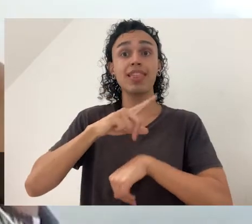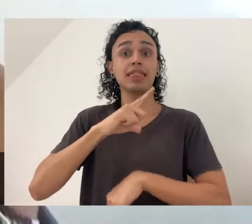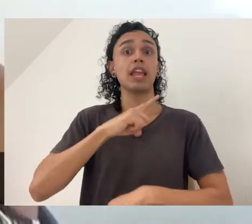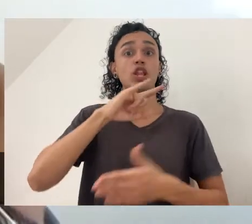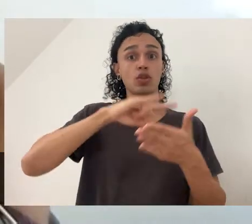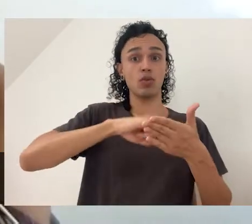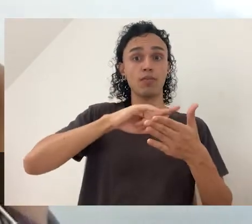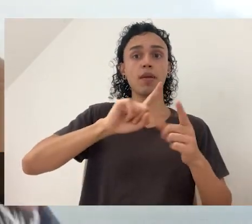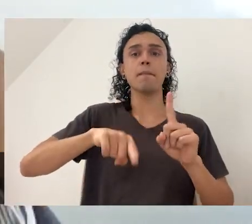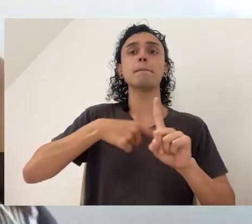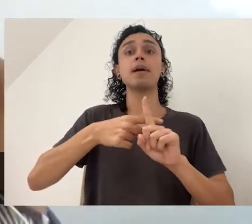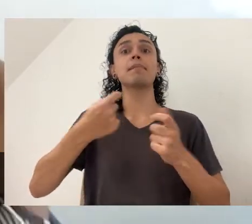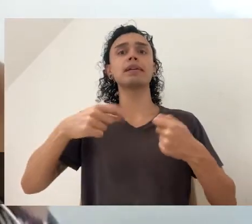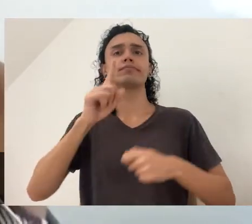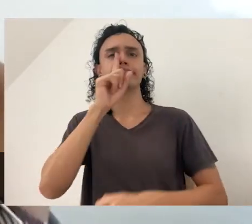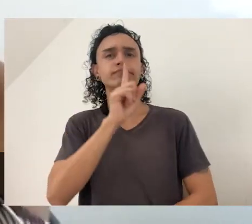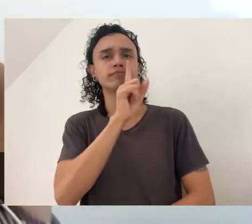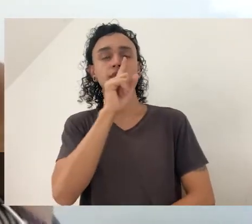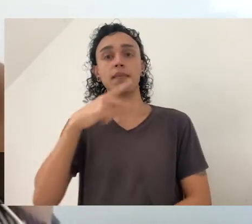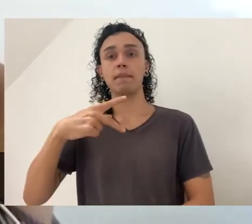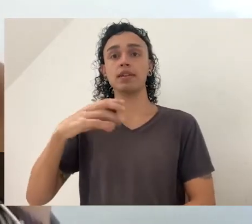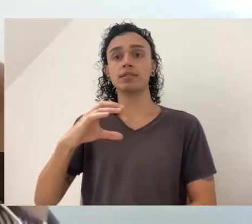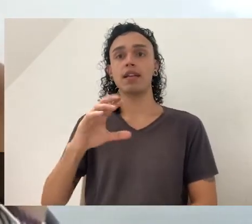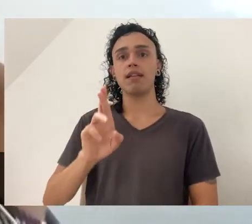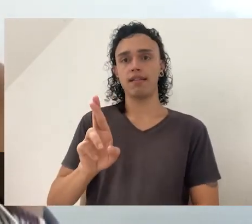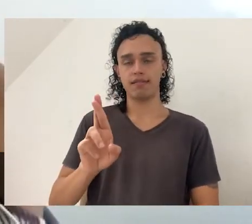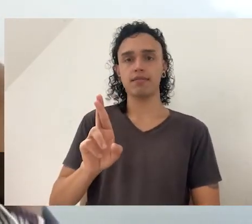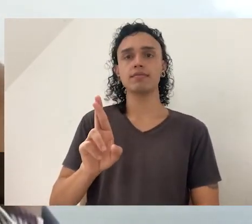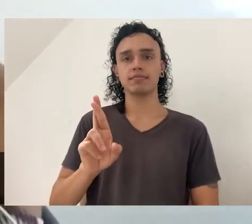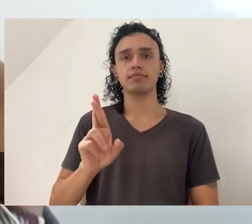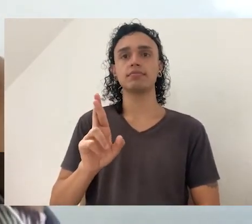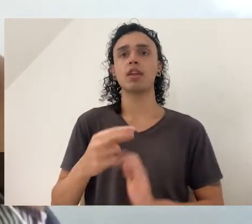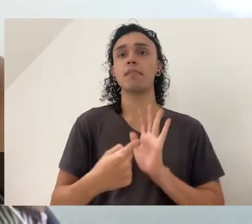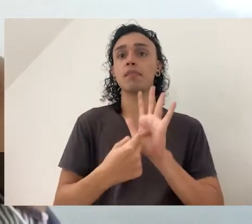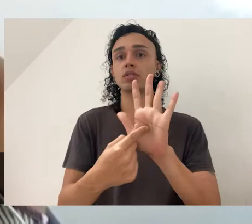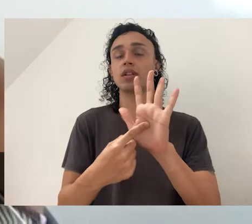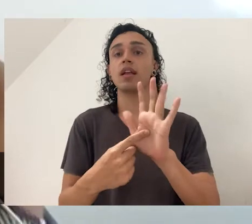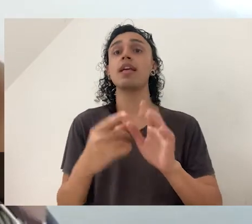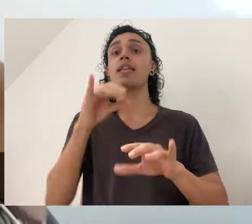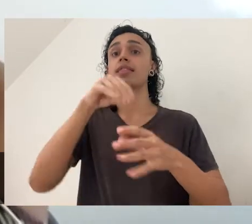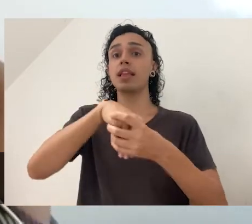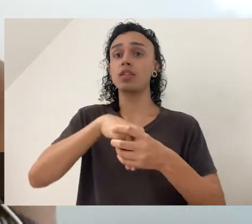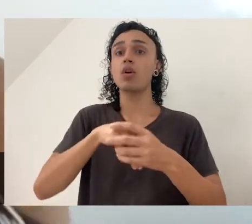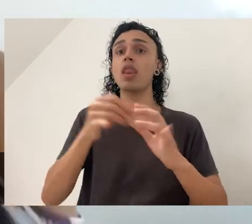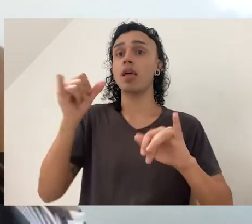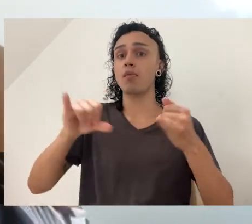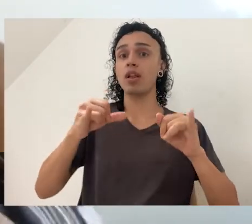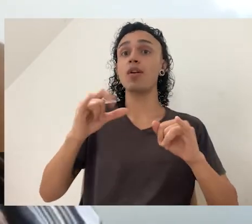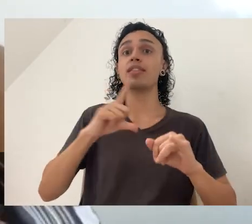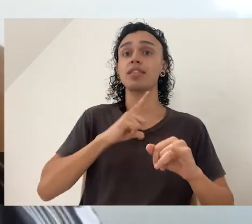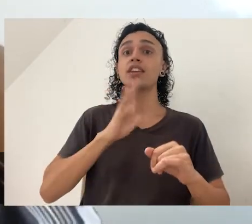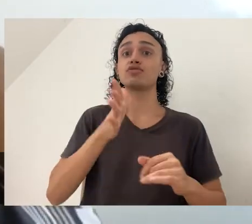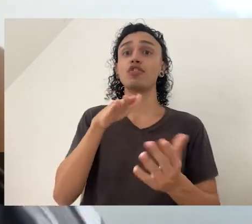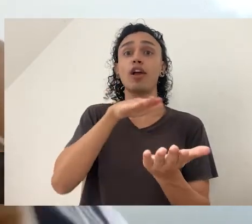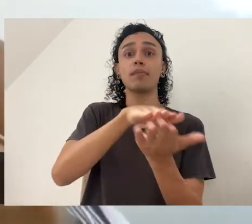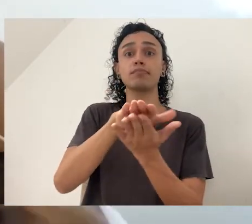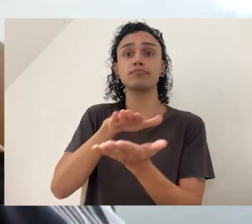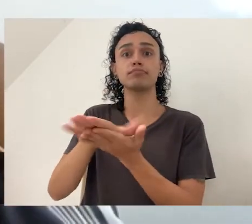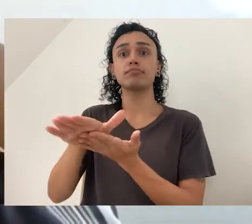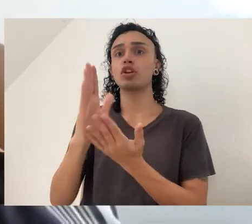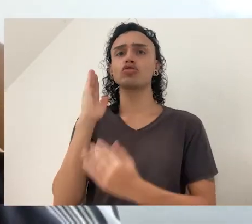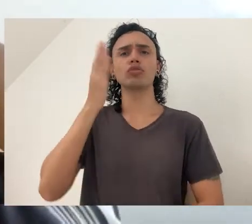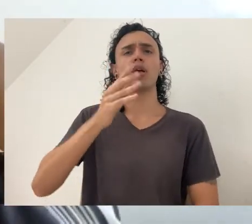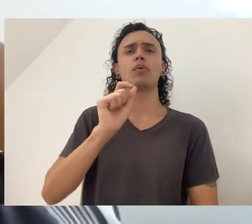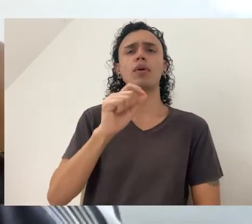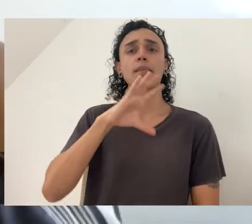precisa fazer o teste, o PCR rápido e nos laboratórios já saem as duas versões. Sai